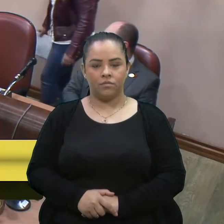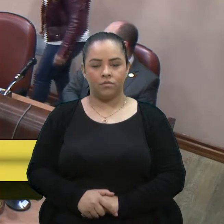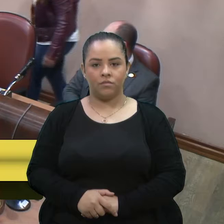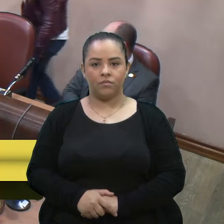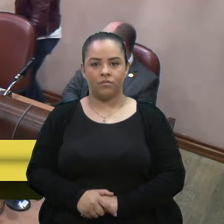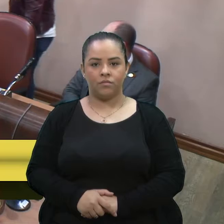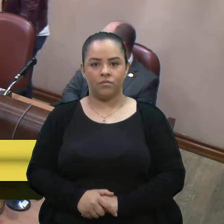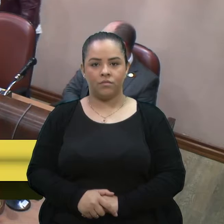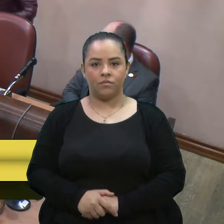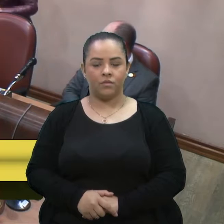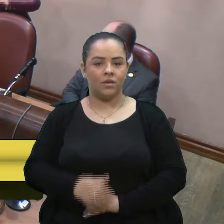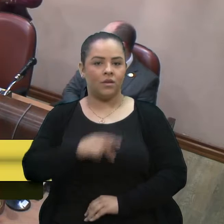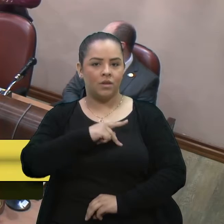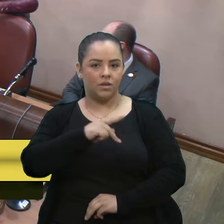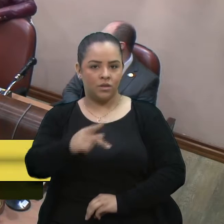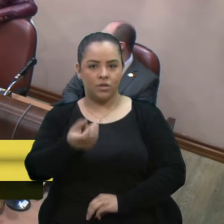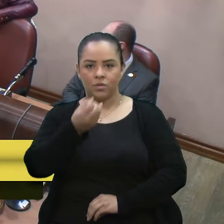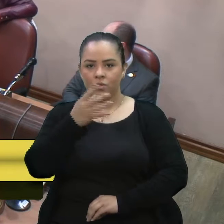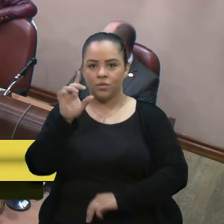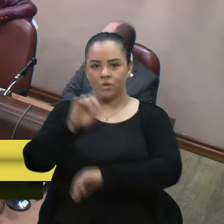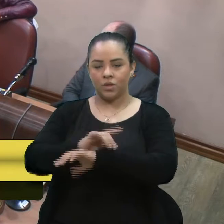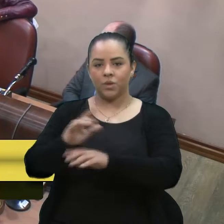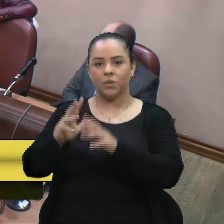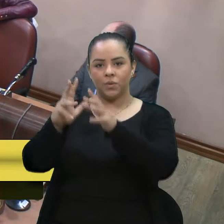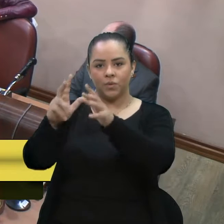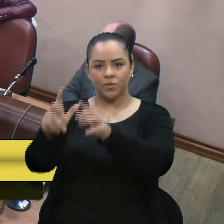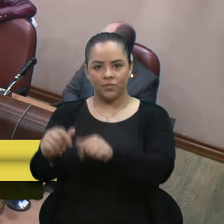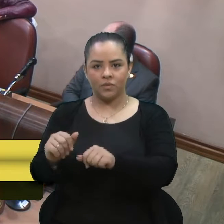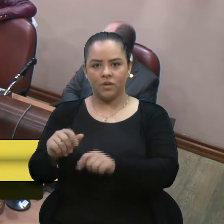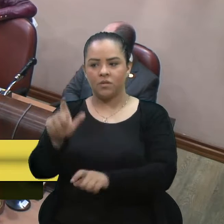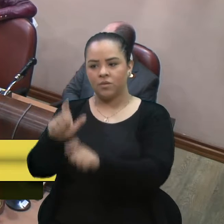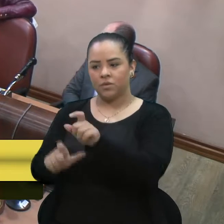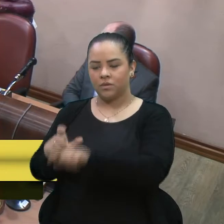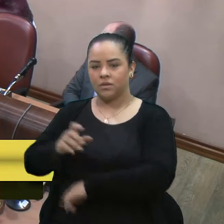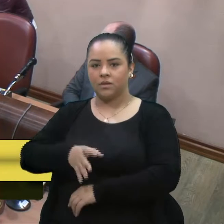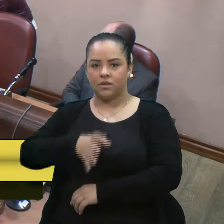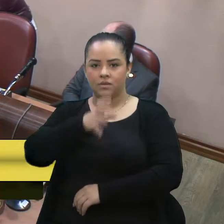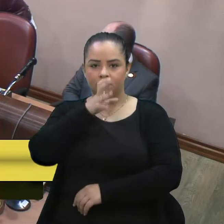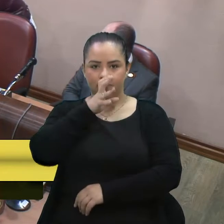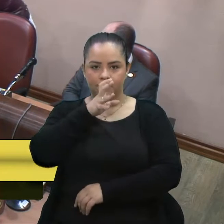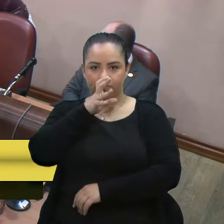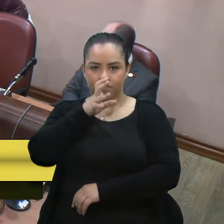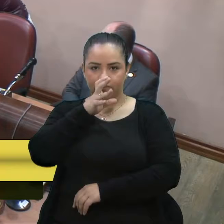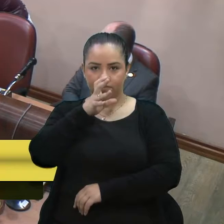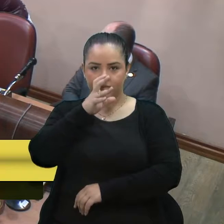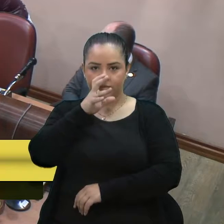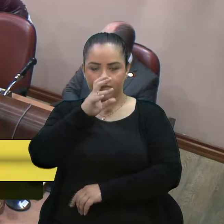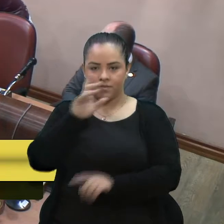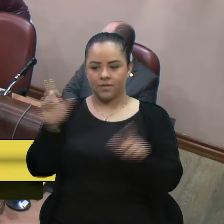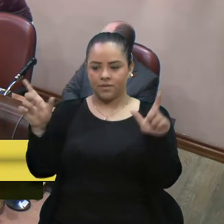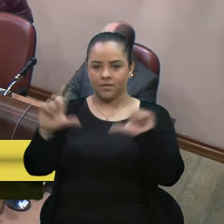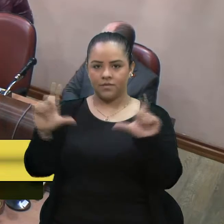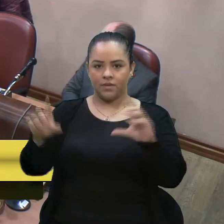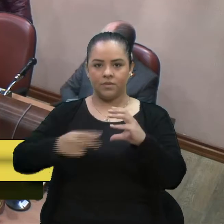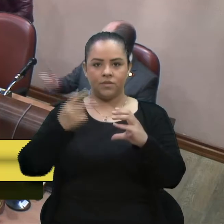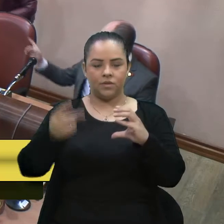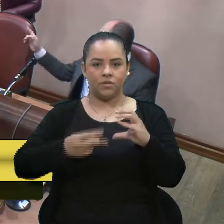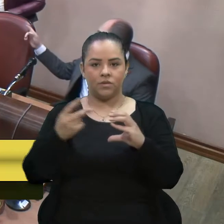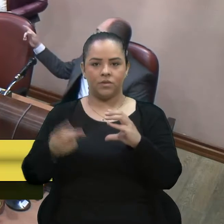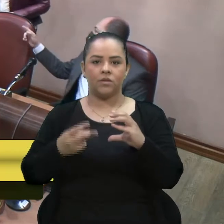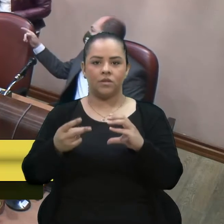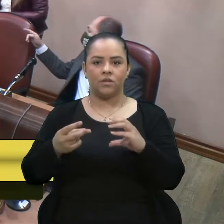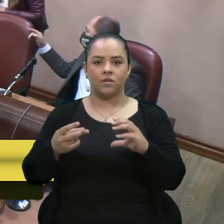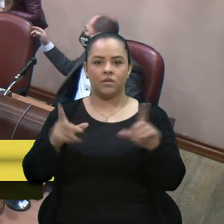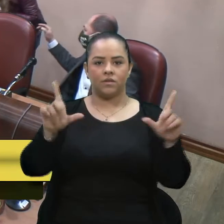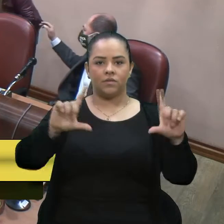Presidente, bom dia a todos. Quem nos acompanha pela TV Câmara, canal 16, a população